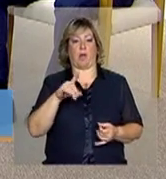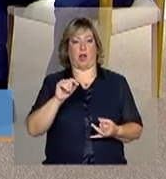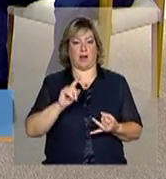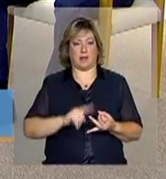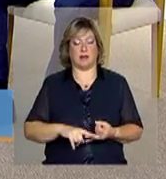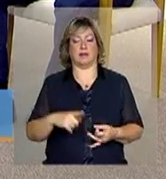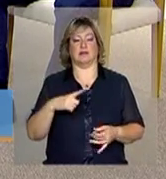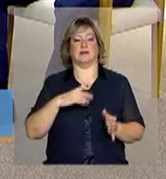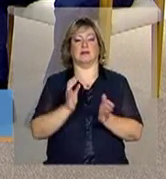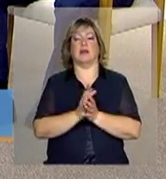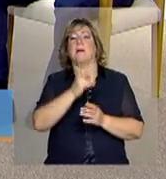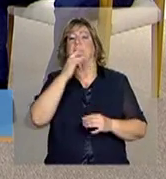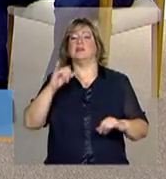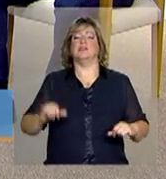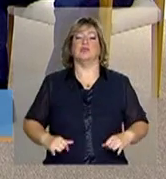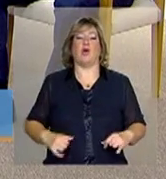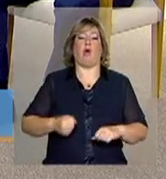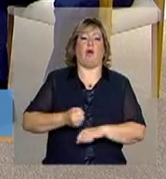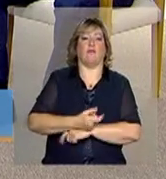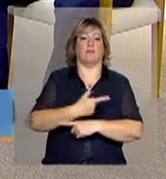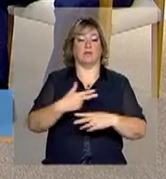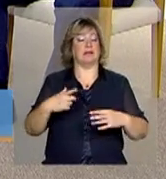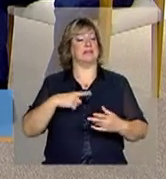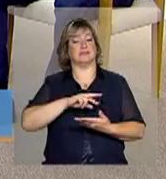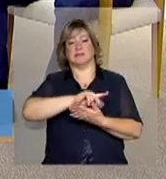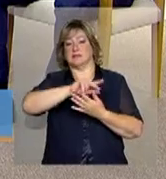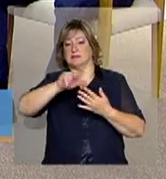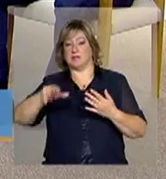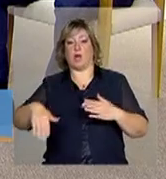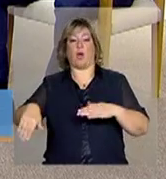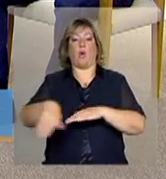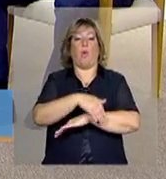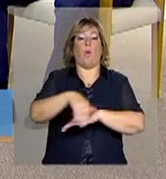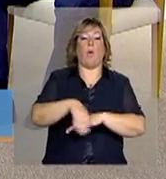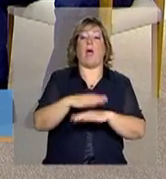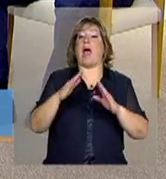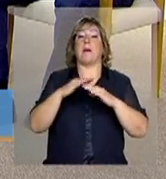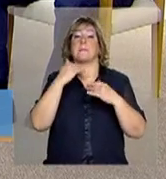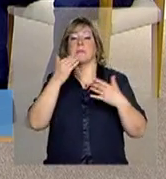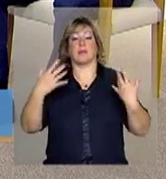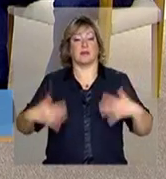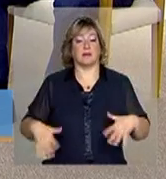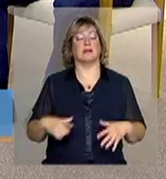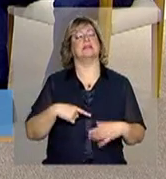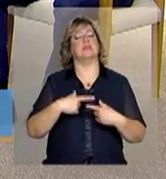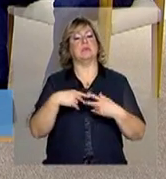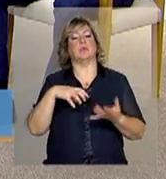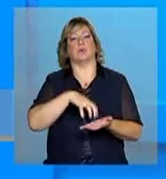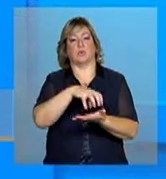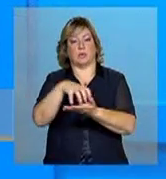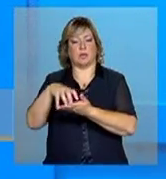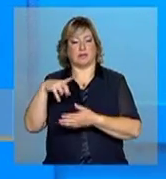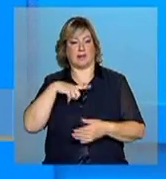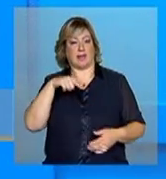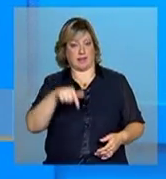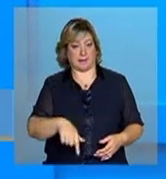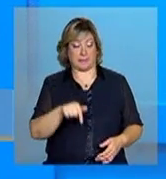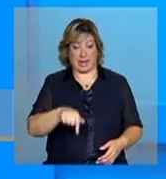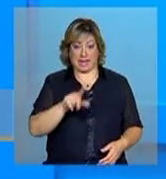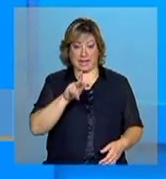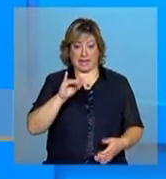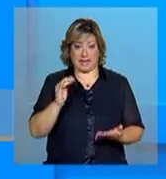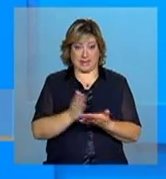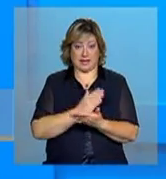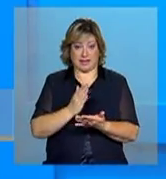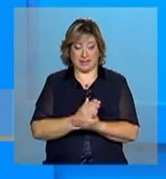análogo de escravo, pessoa em situação de rua, tem esses outros grupos, esses 12 grupos que estão apresentados no guia. E esse conteúdo que